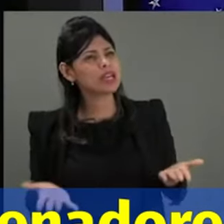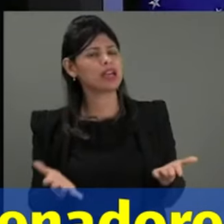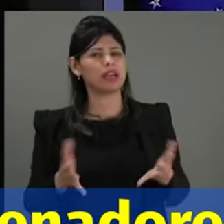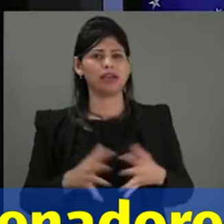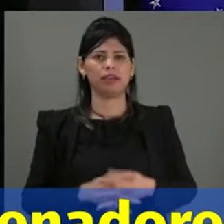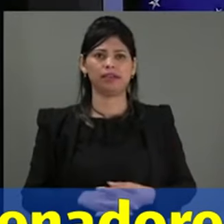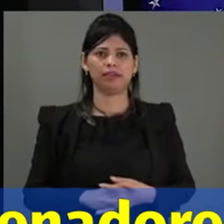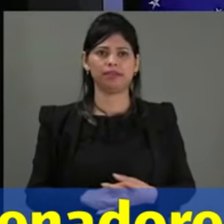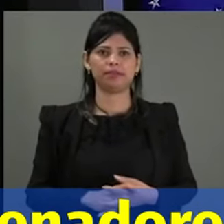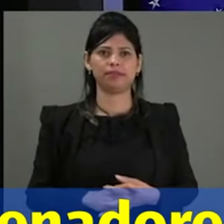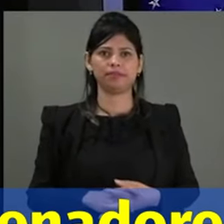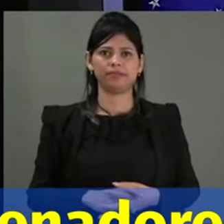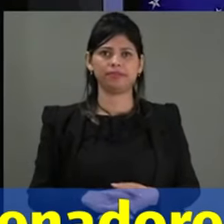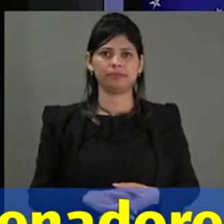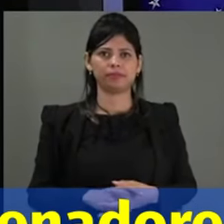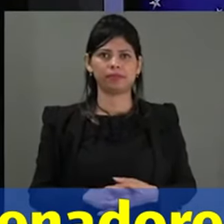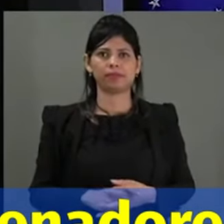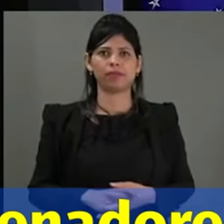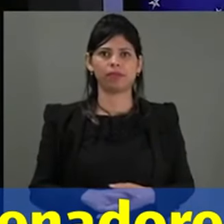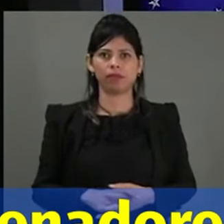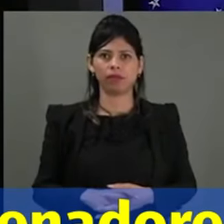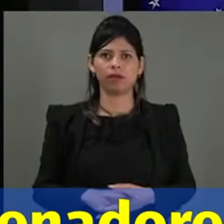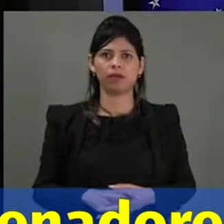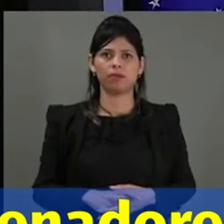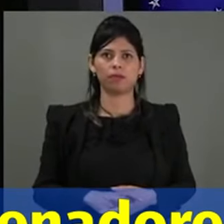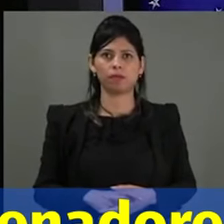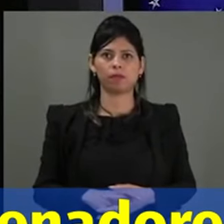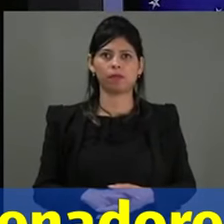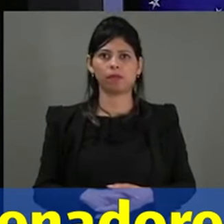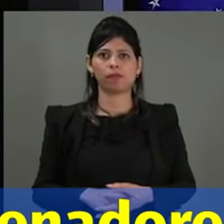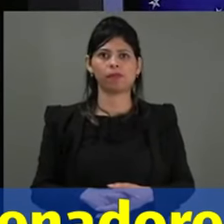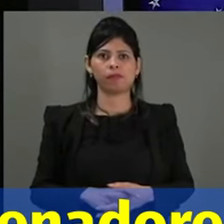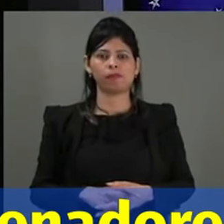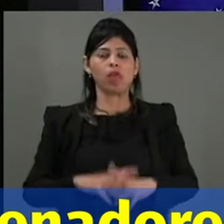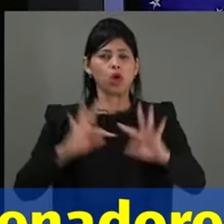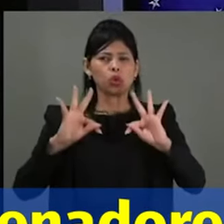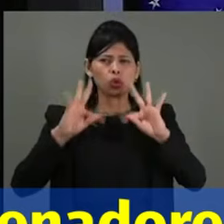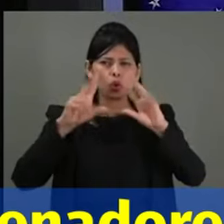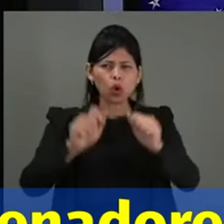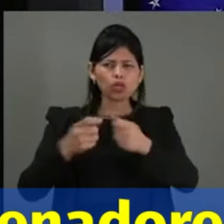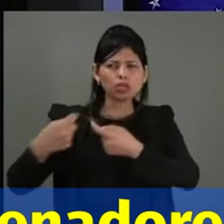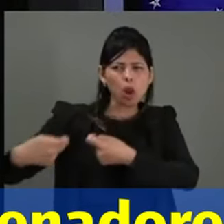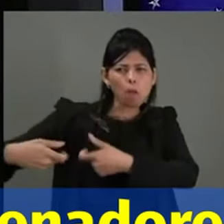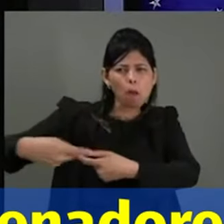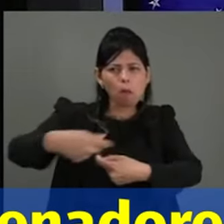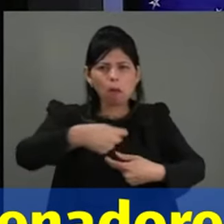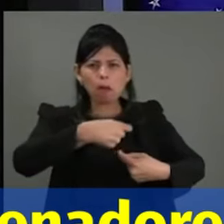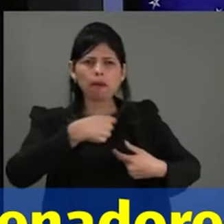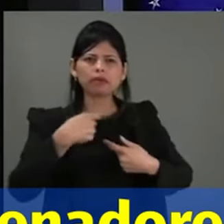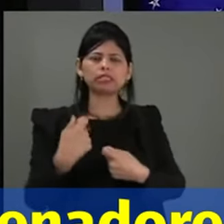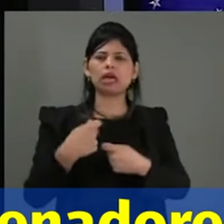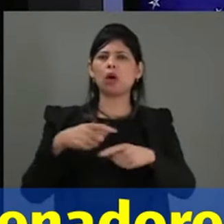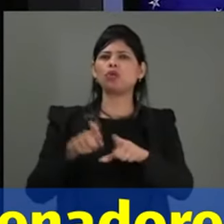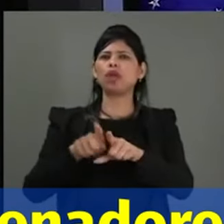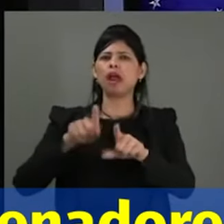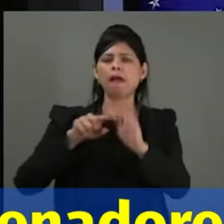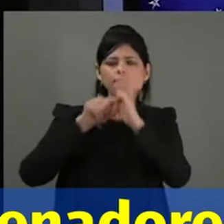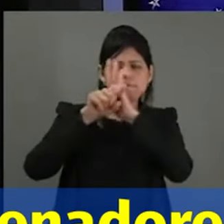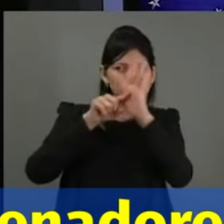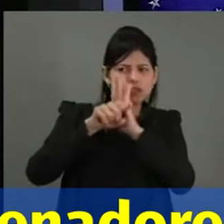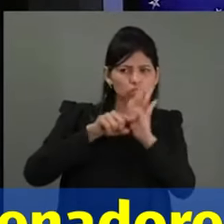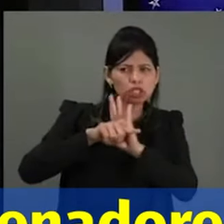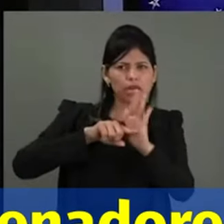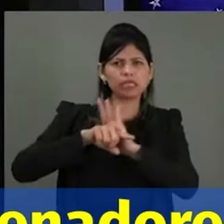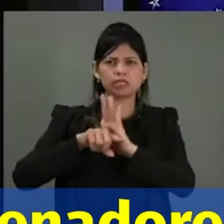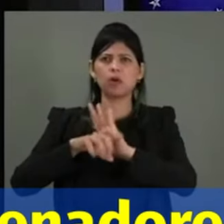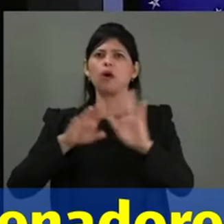Eu quero dizer que, apesar de todo o boicote das investigações, e a total blindagem, onde a bancada